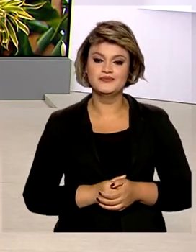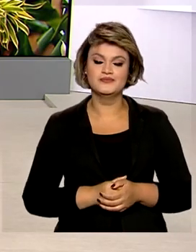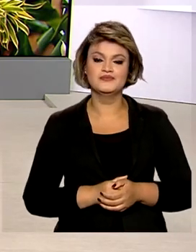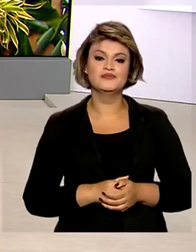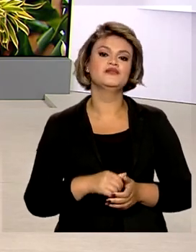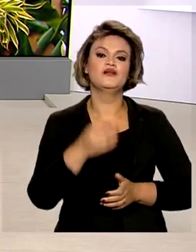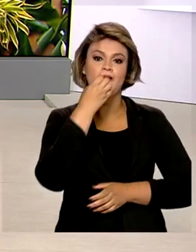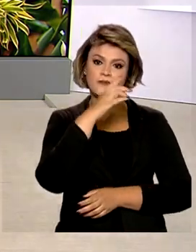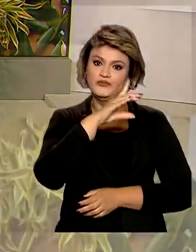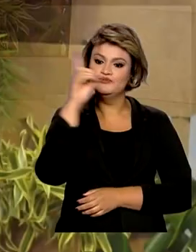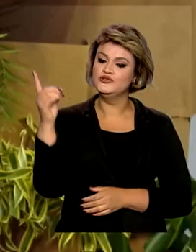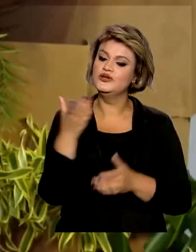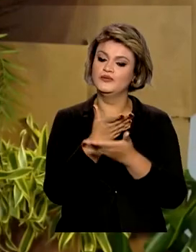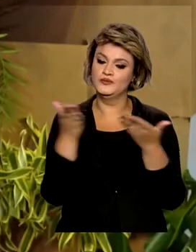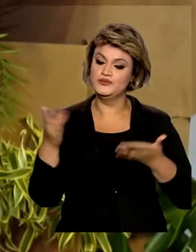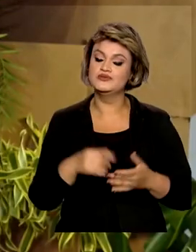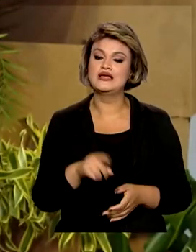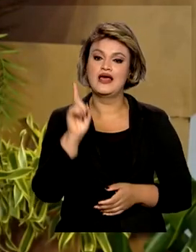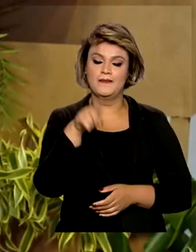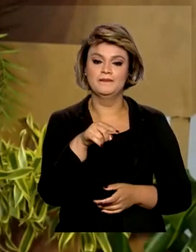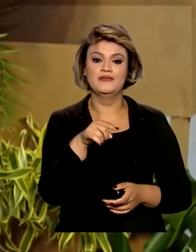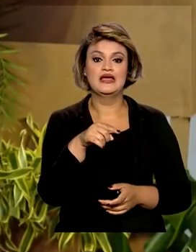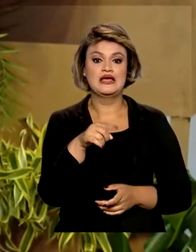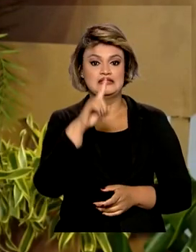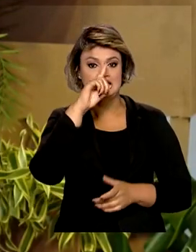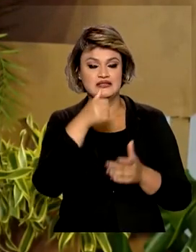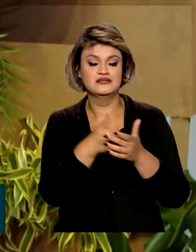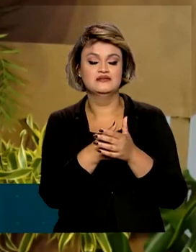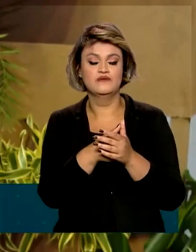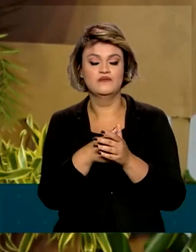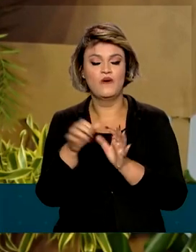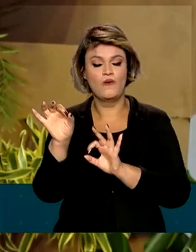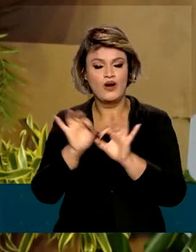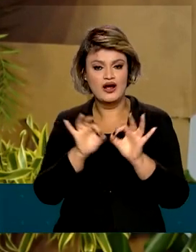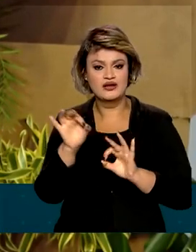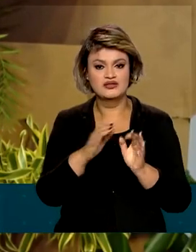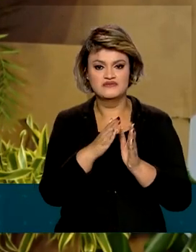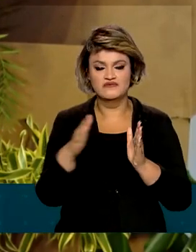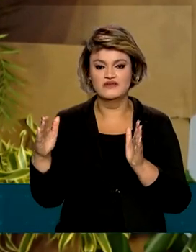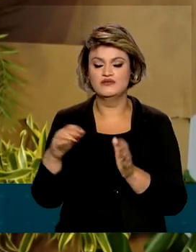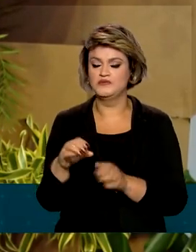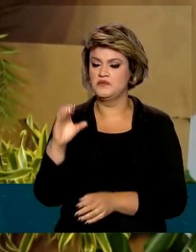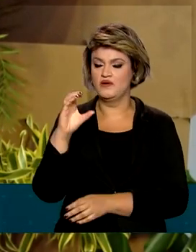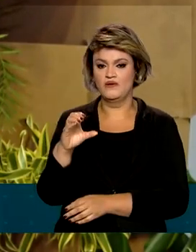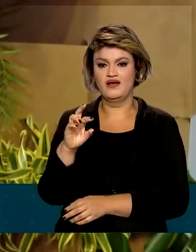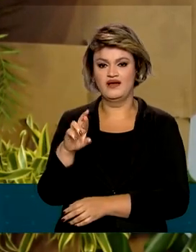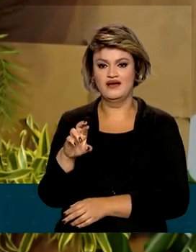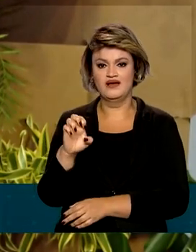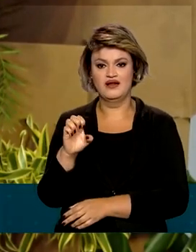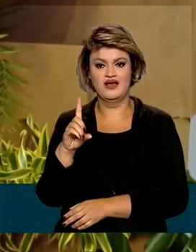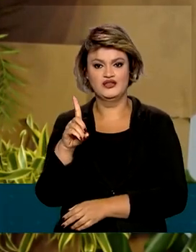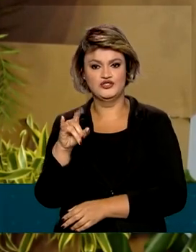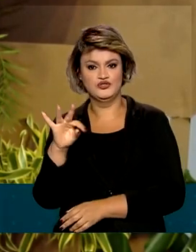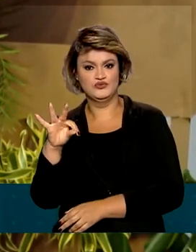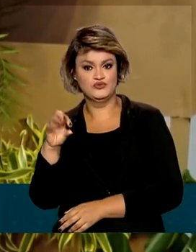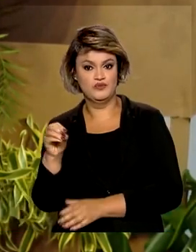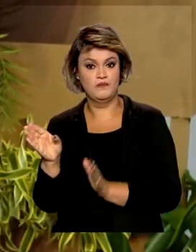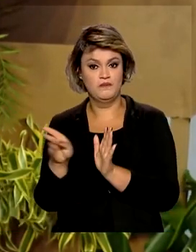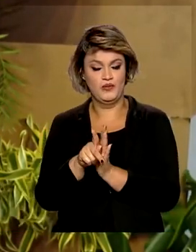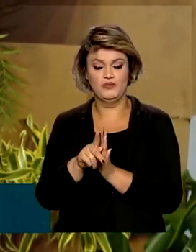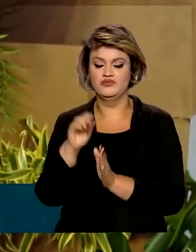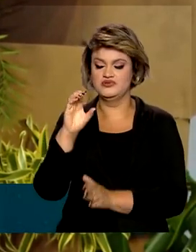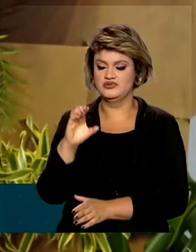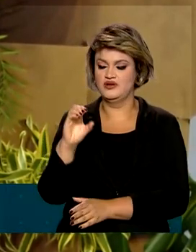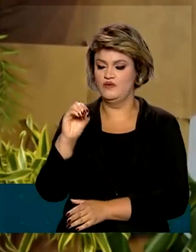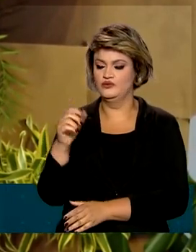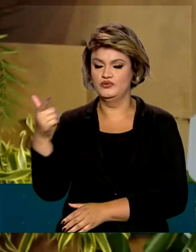Bom dia, Natália. Bom dia a todos. A medida cria um mercado regulado de carbono com foco na exportação de créditos, principalmente